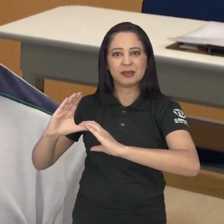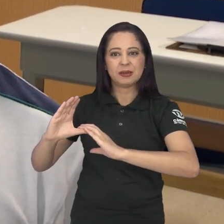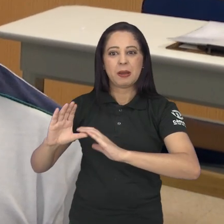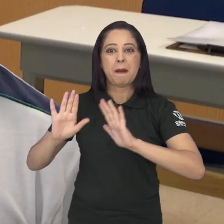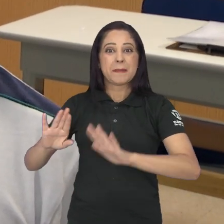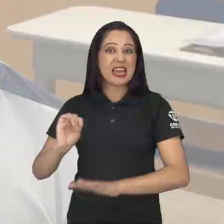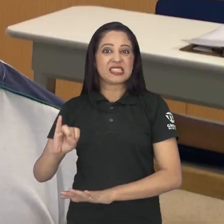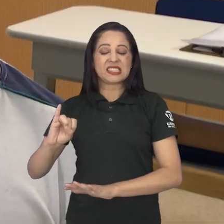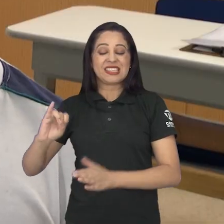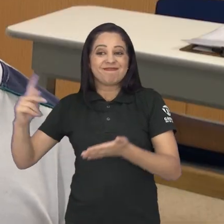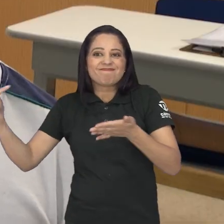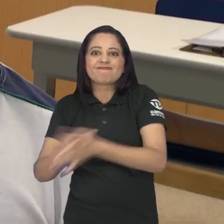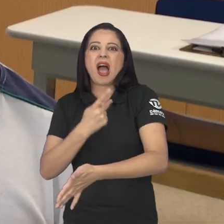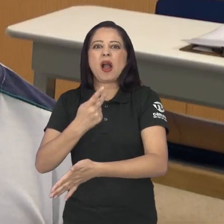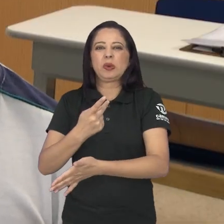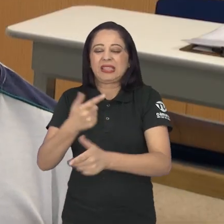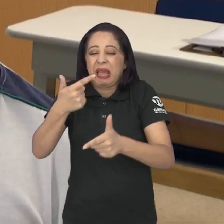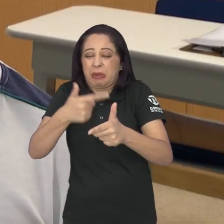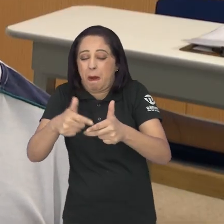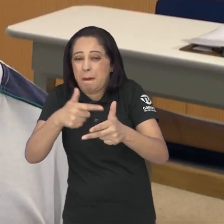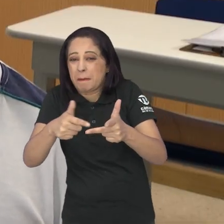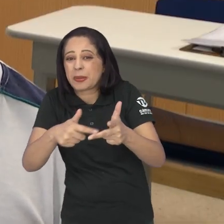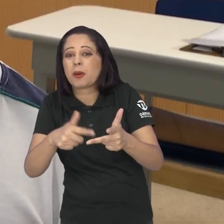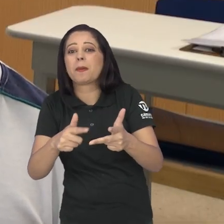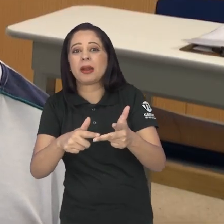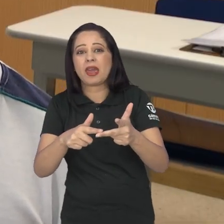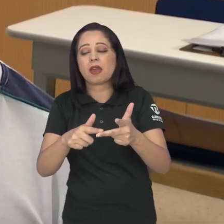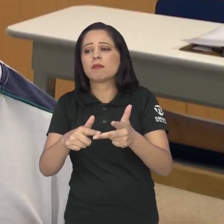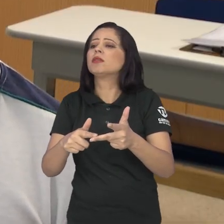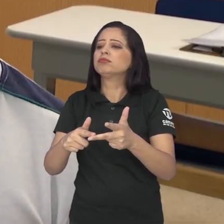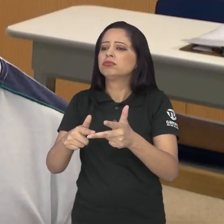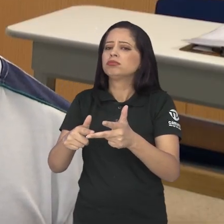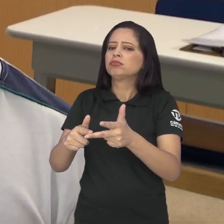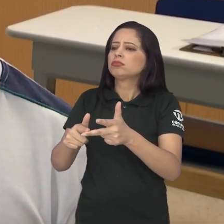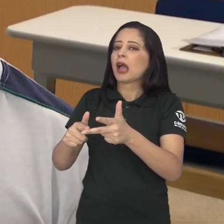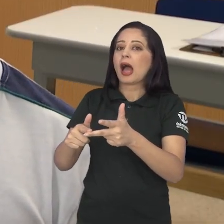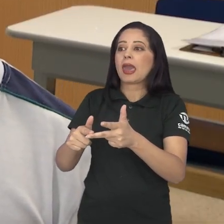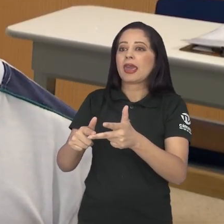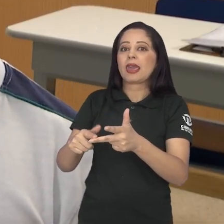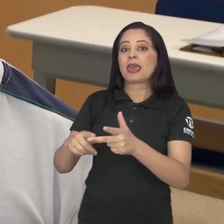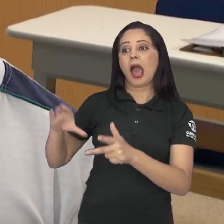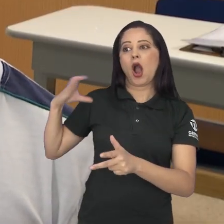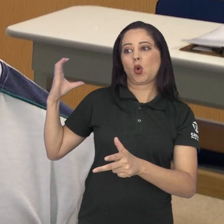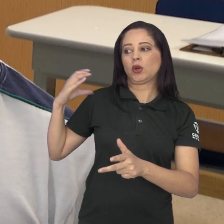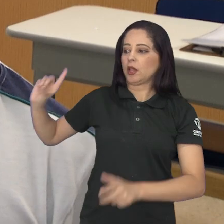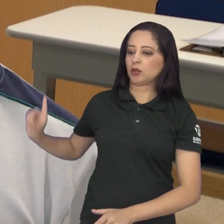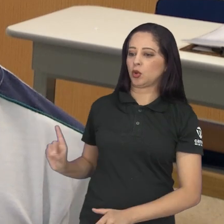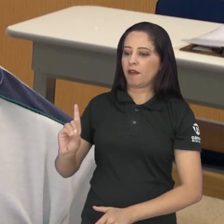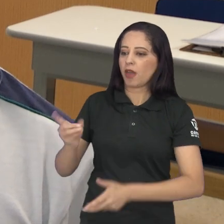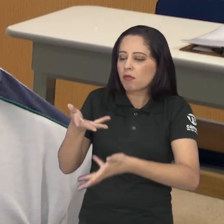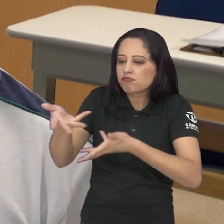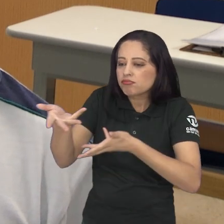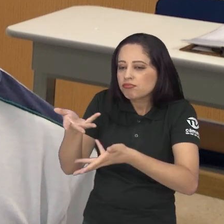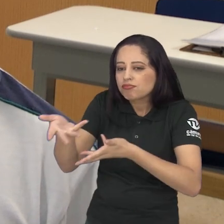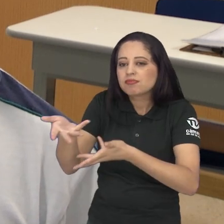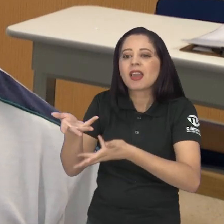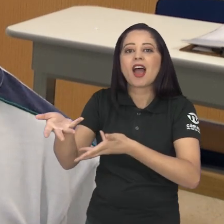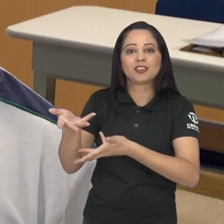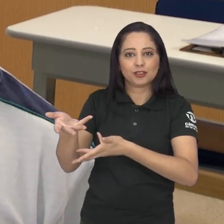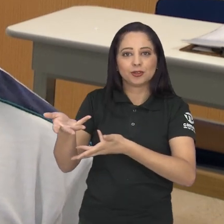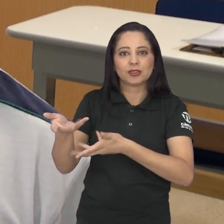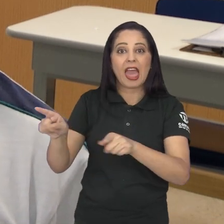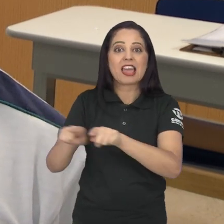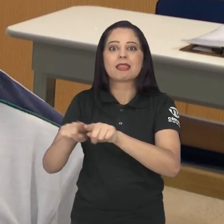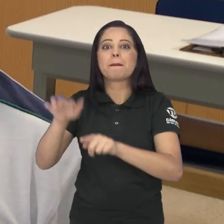comunicação com eles. Esse tipo de situação normalmente se consegue solucionar com a orientadora, que consegue